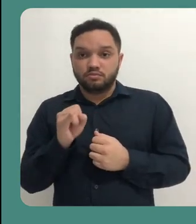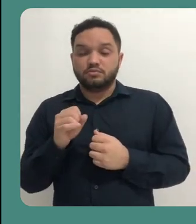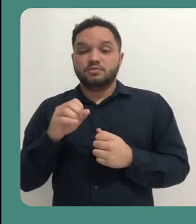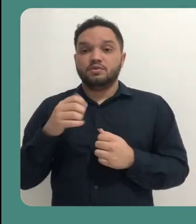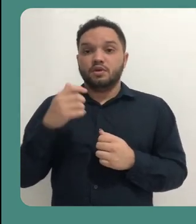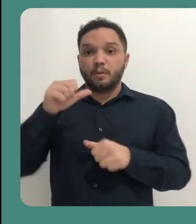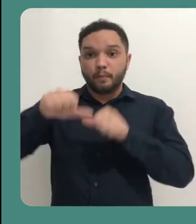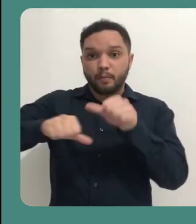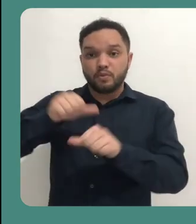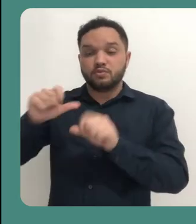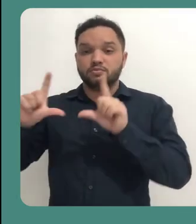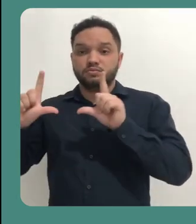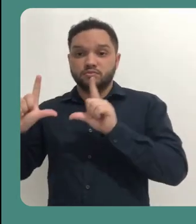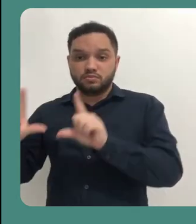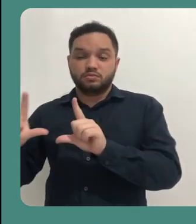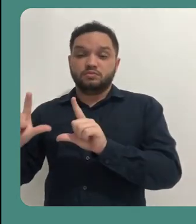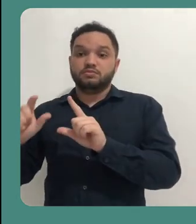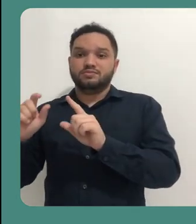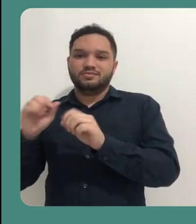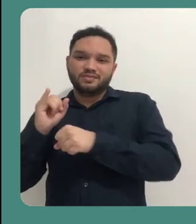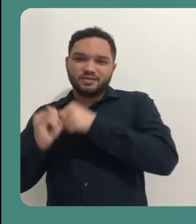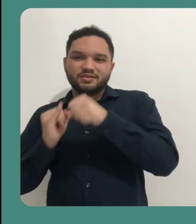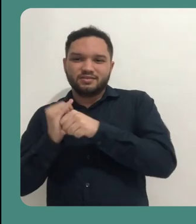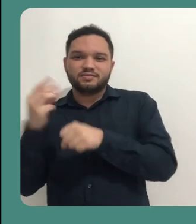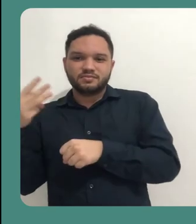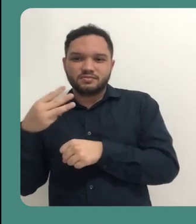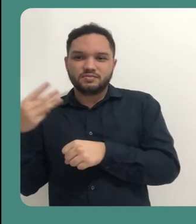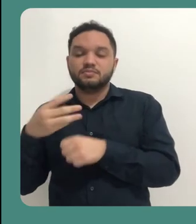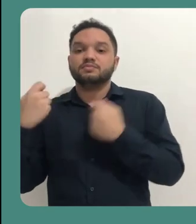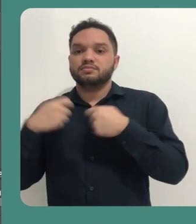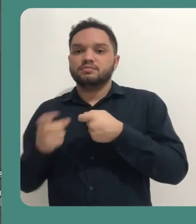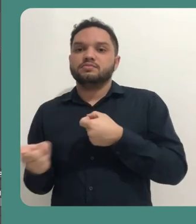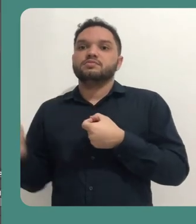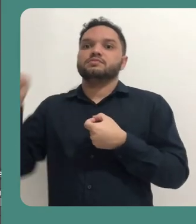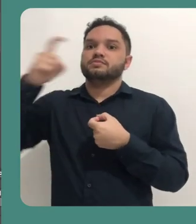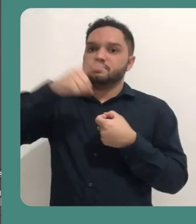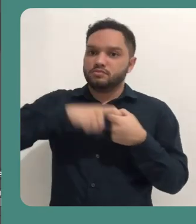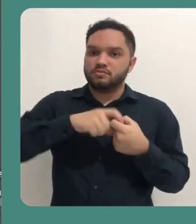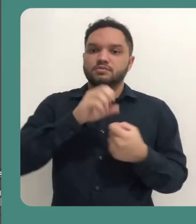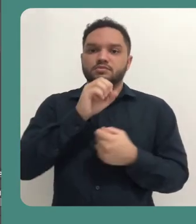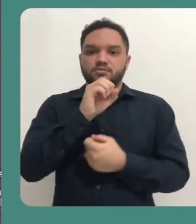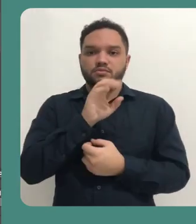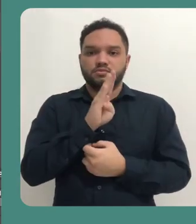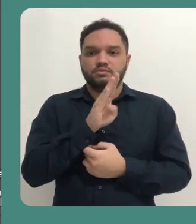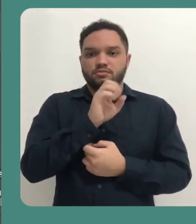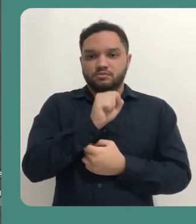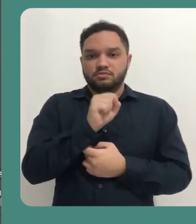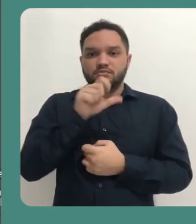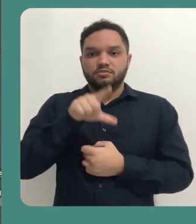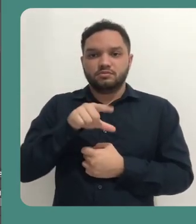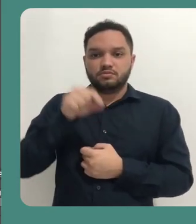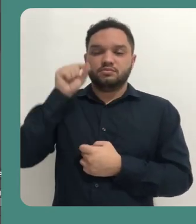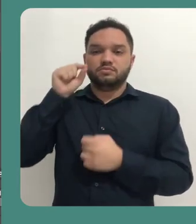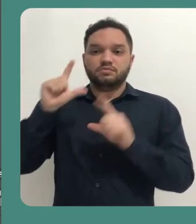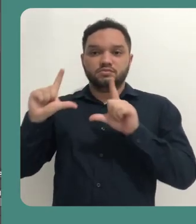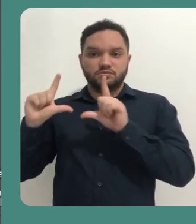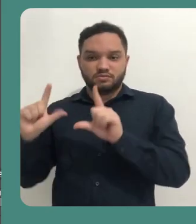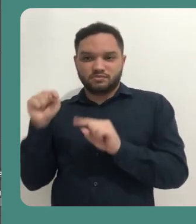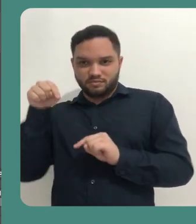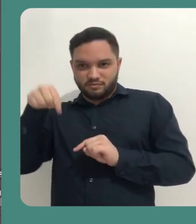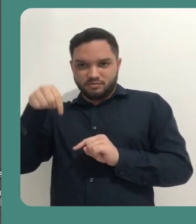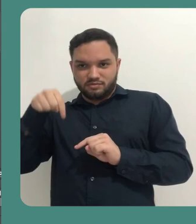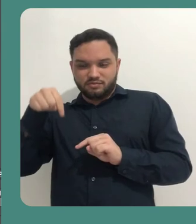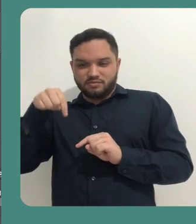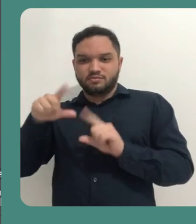exemplo, ir para uma outra cena, que pode ser a página da internet, eu tenho que voltar aqui para o OBS, selecionar a